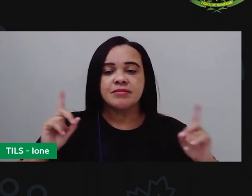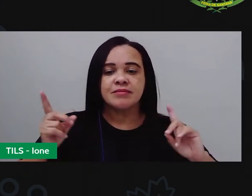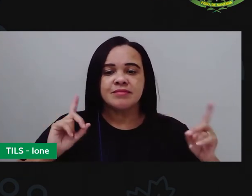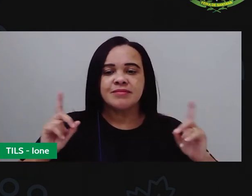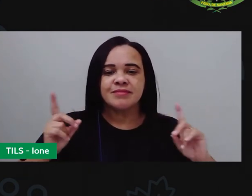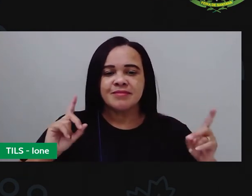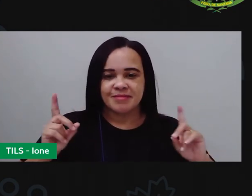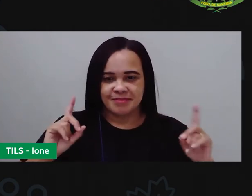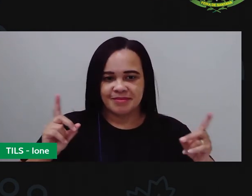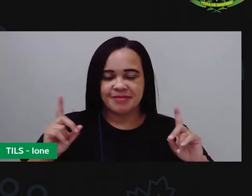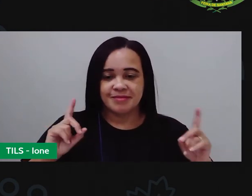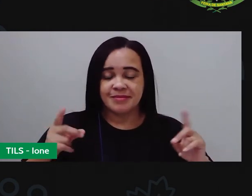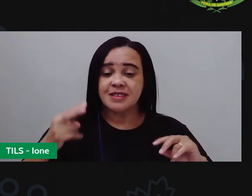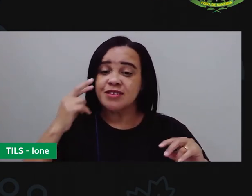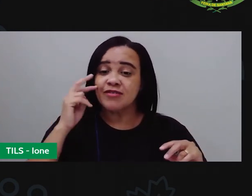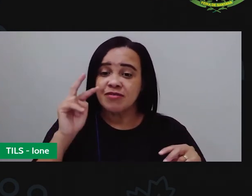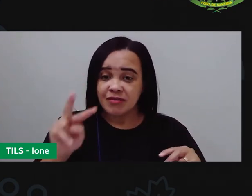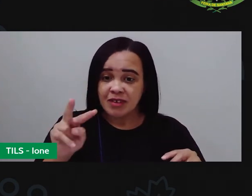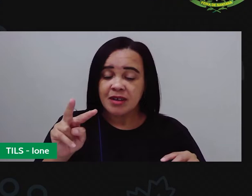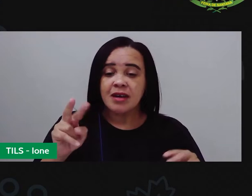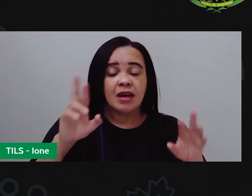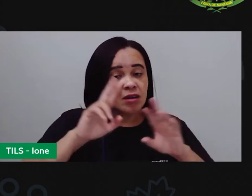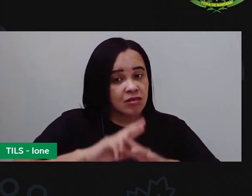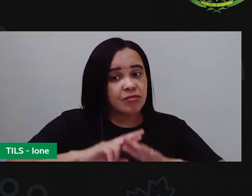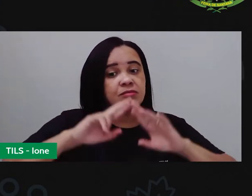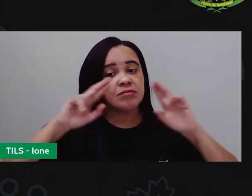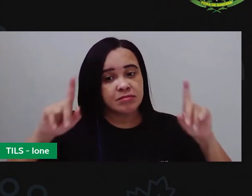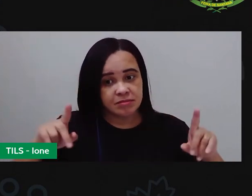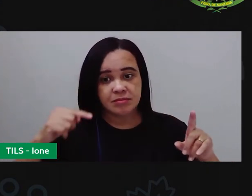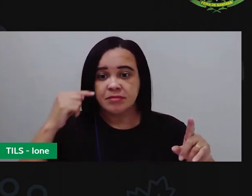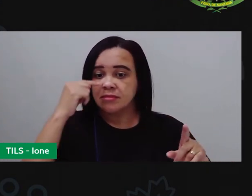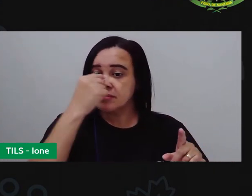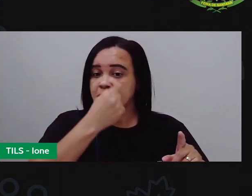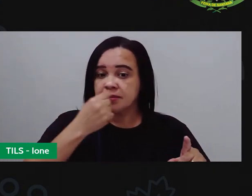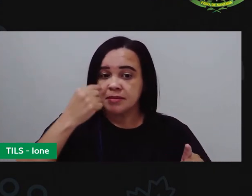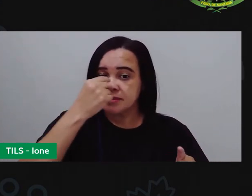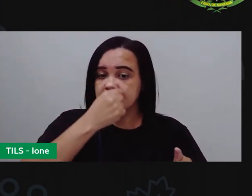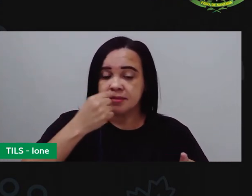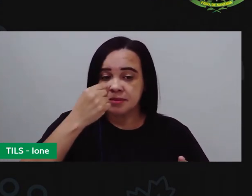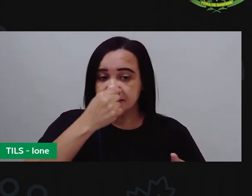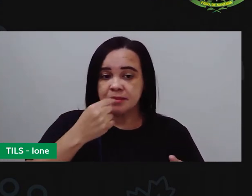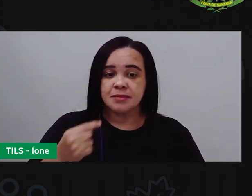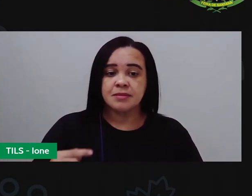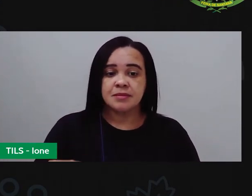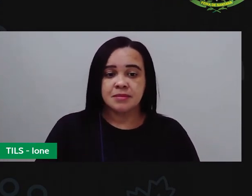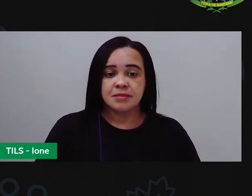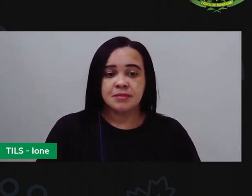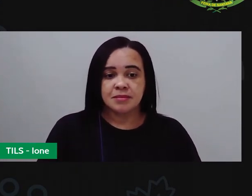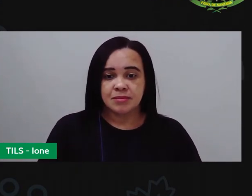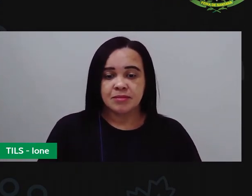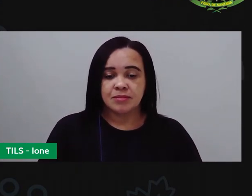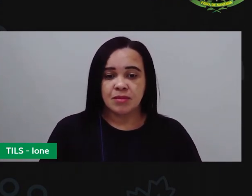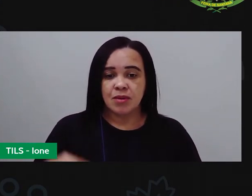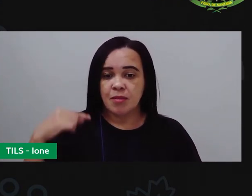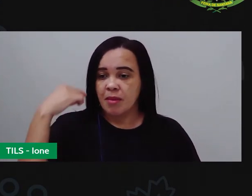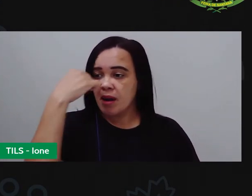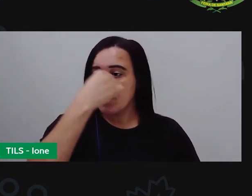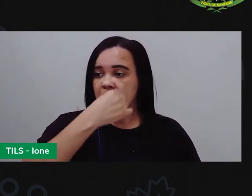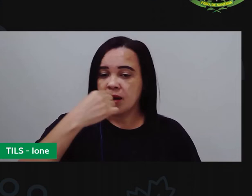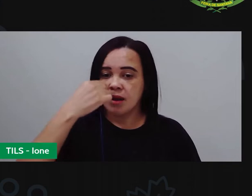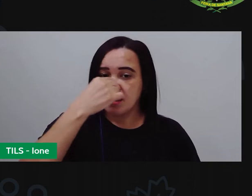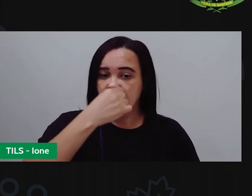A gente vê que é diferente. o nariz o meu nariz é um nariz mais arredondado